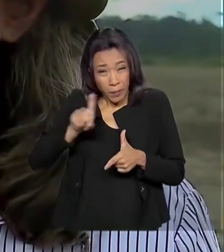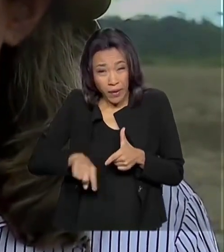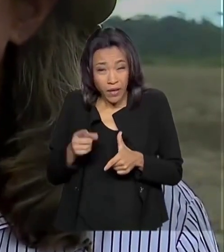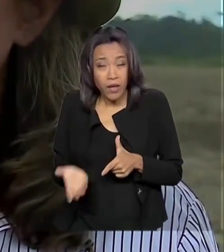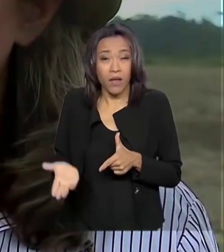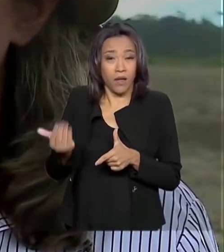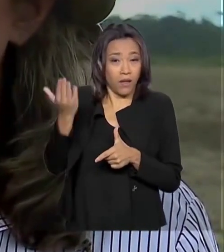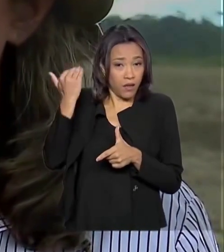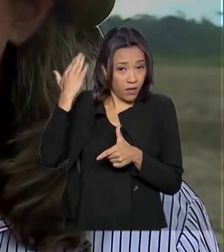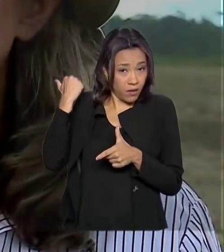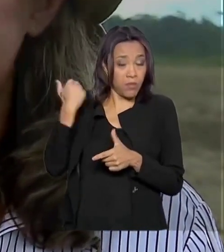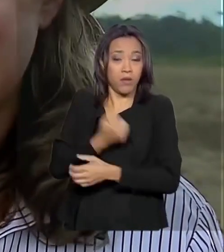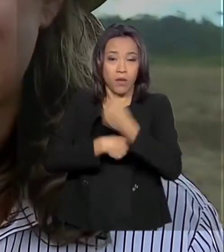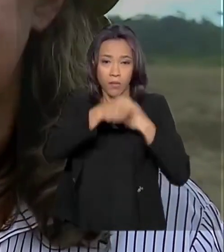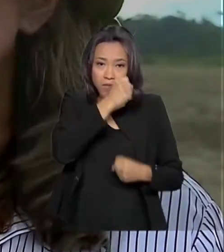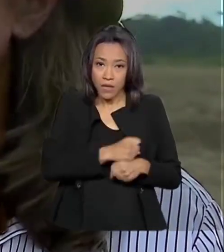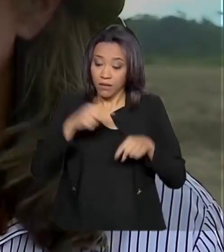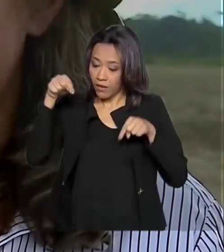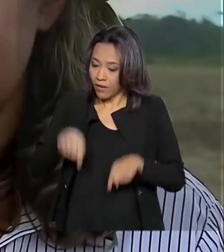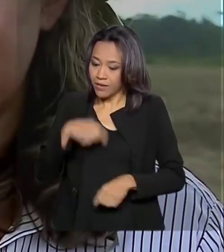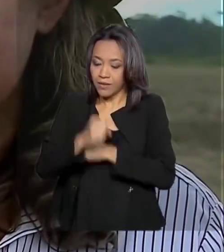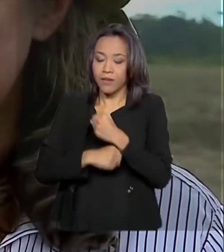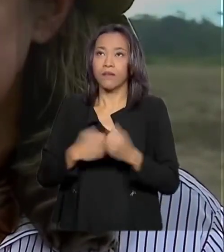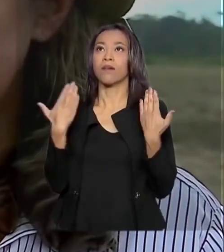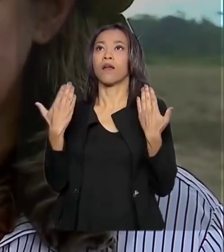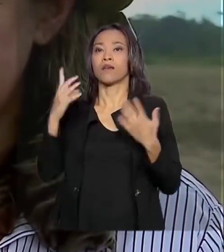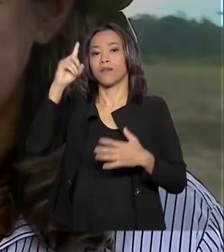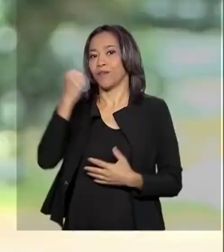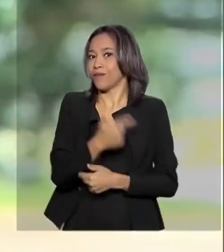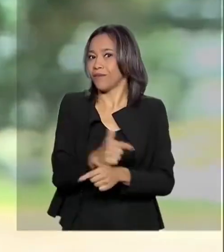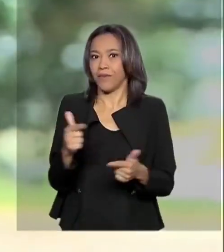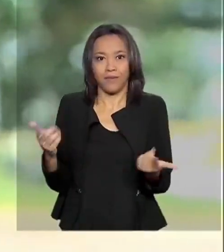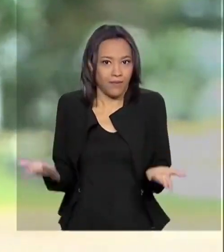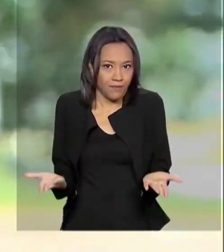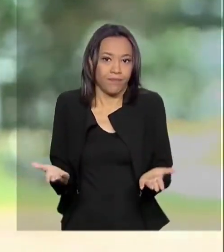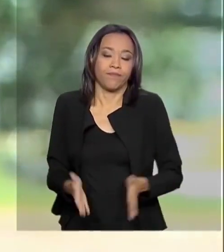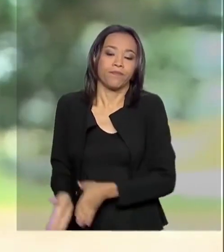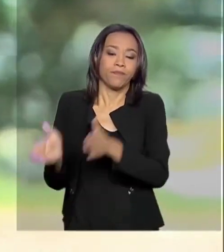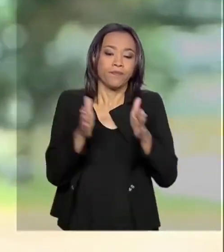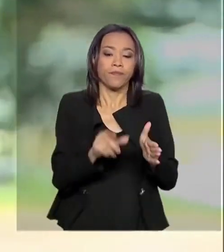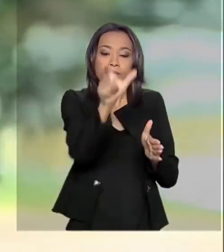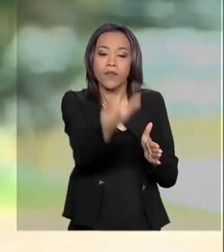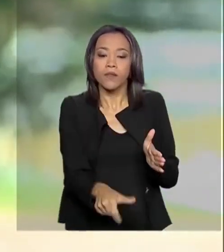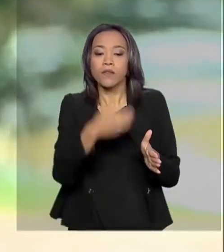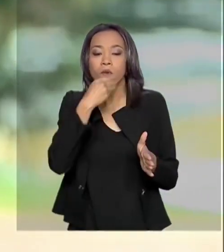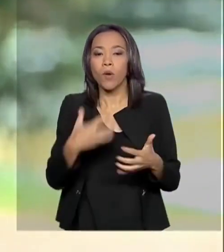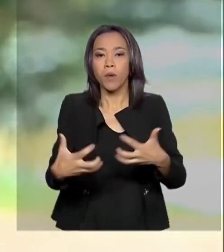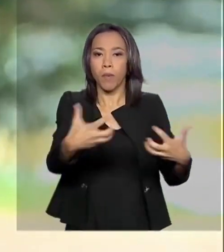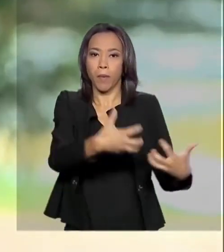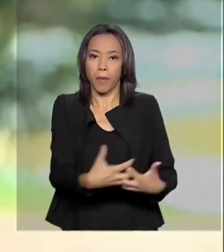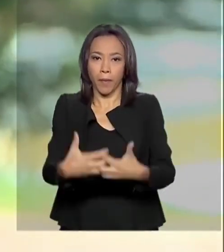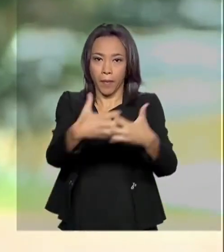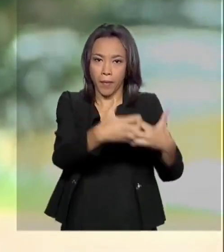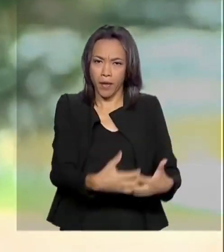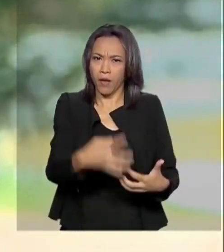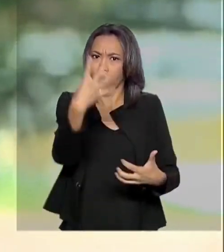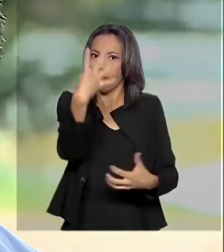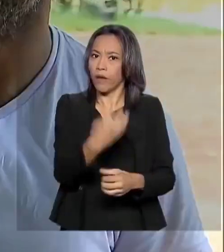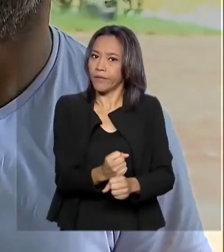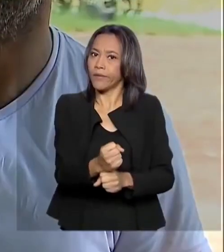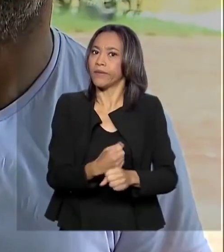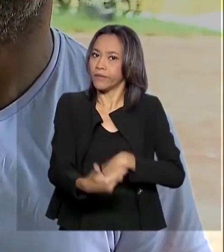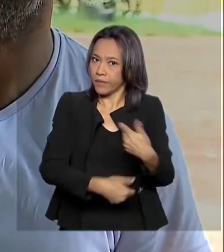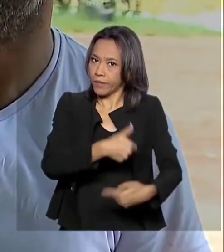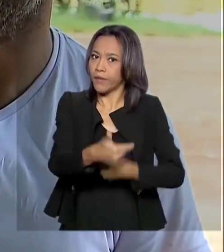enfrentamos já no ano passado, esse ano, graças a Deus, não estamos enfrentando. Este caminhoneiro, há quatro anos, faz o transporte de